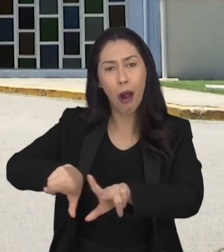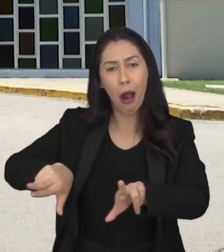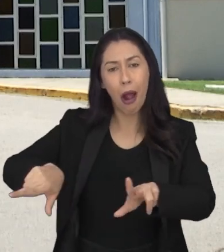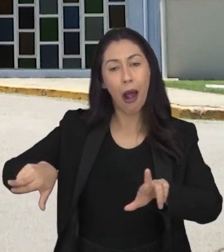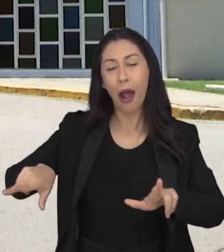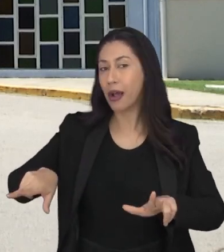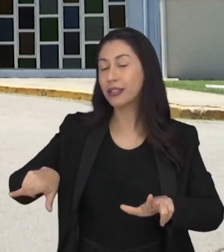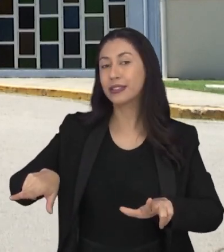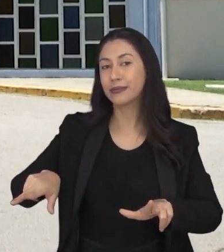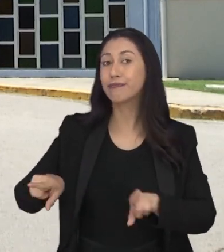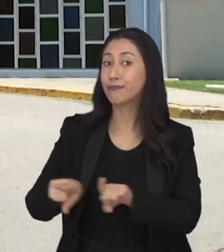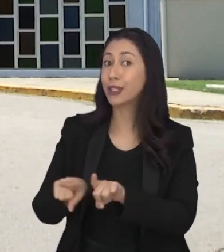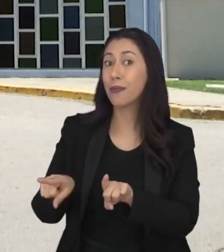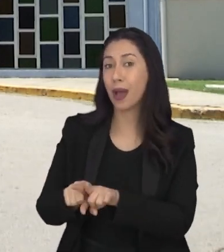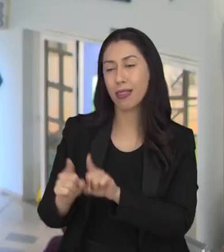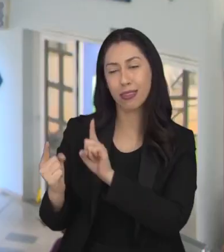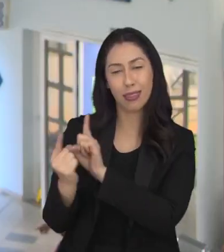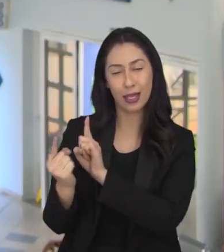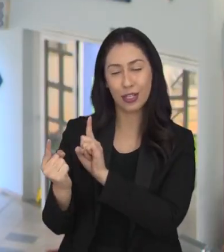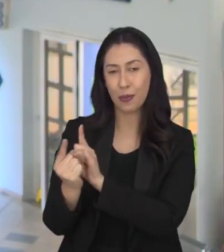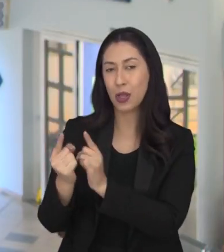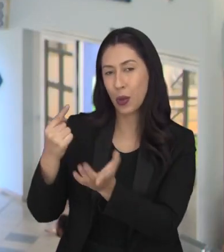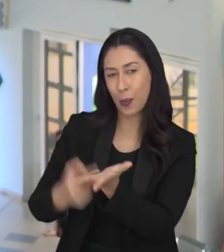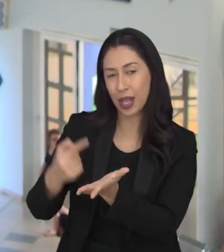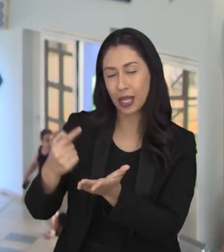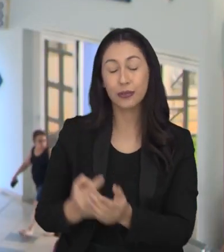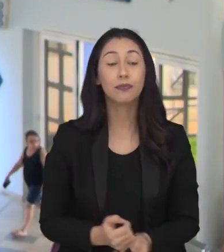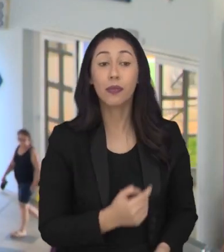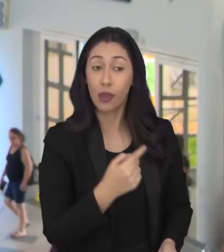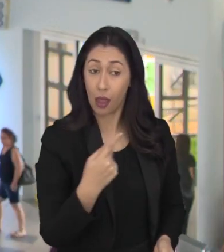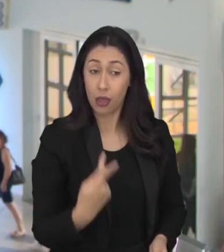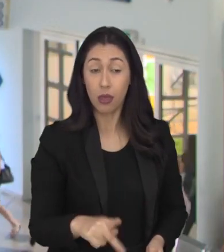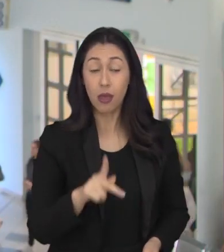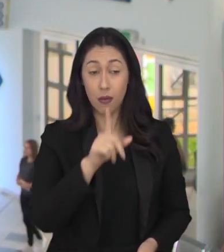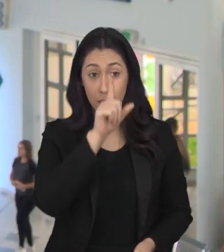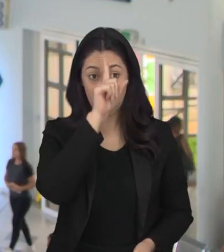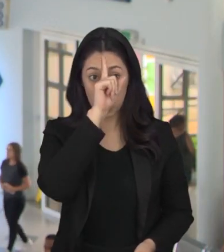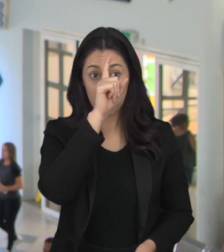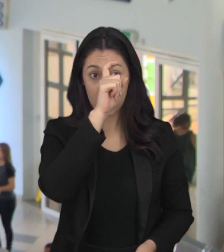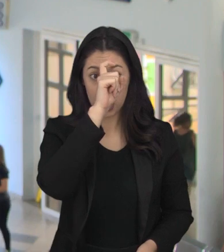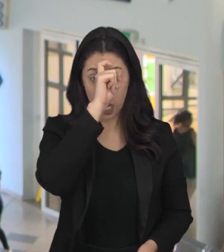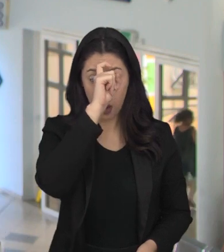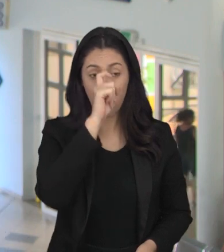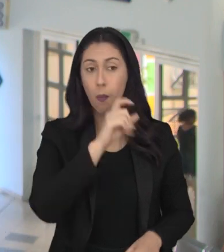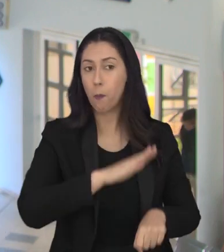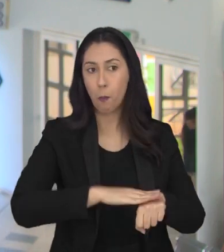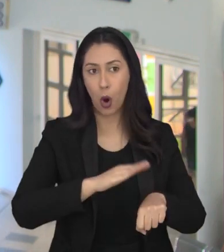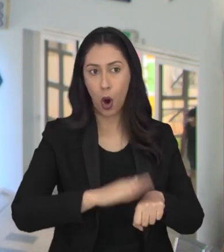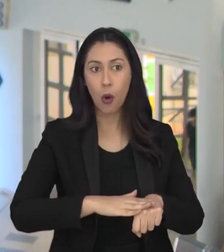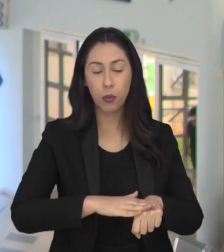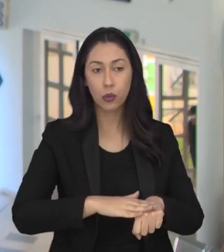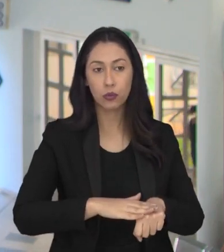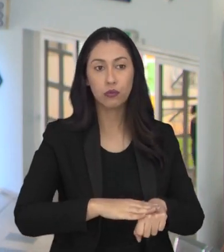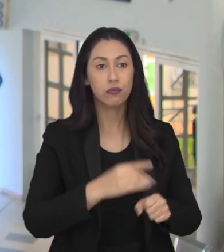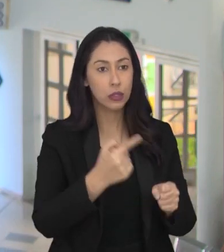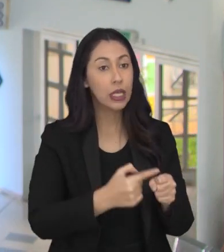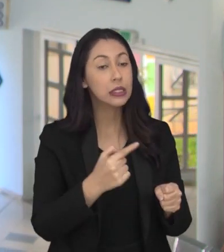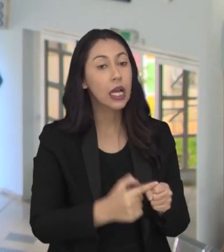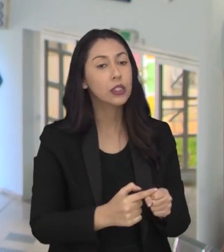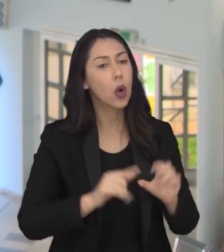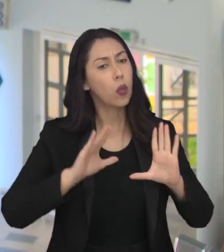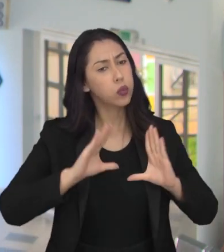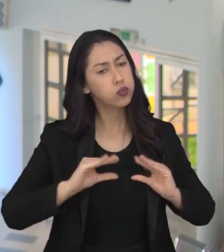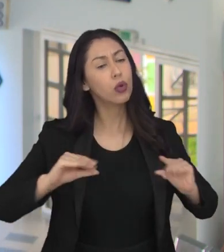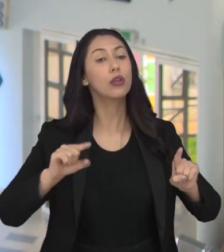saúde, como as consultas. Aqui para o hospital vai trazer muito conforto, né, porque a gente vai conseguir